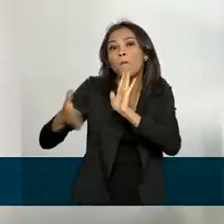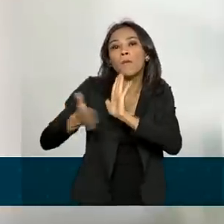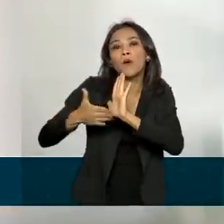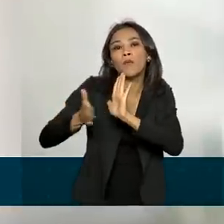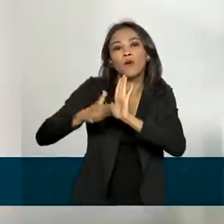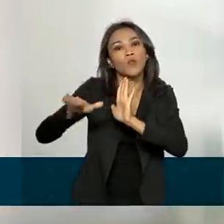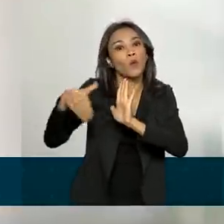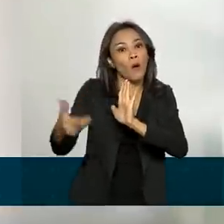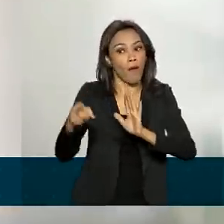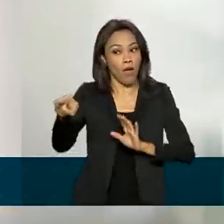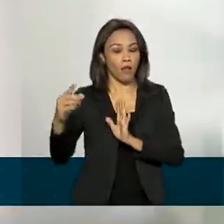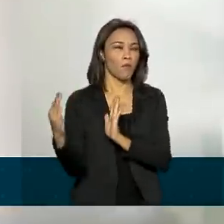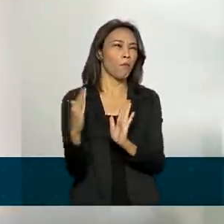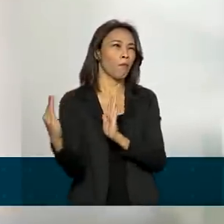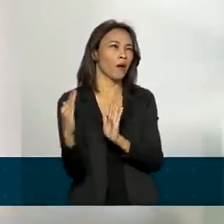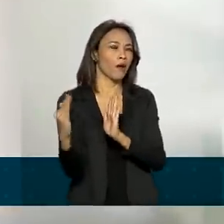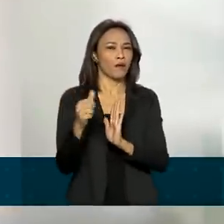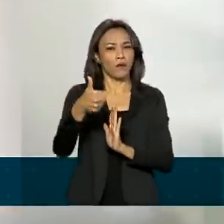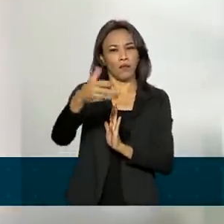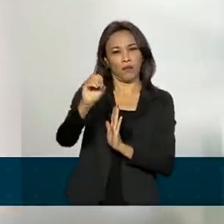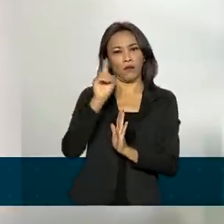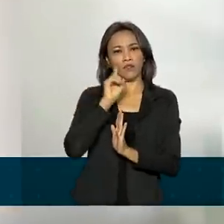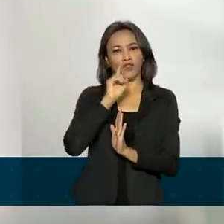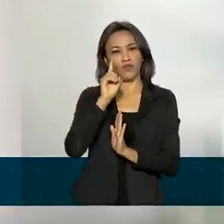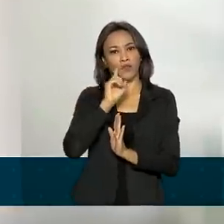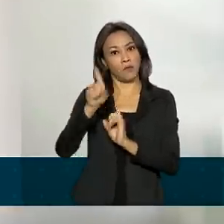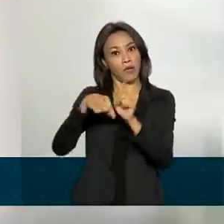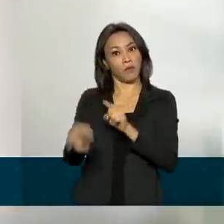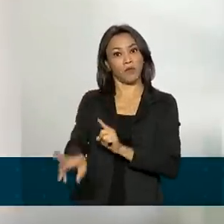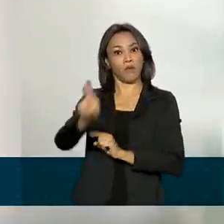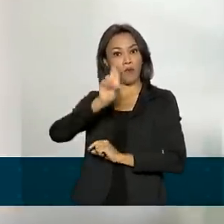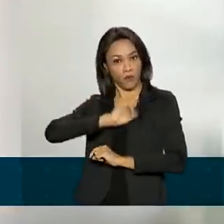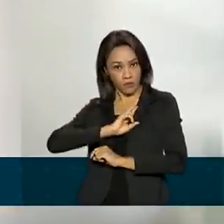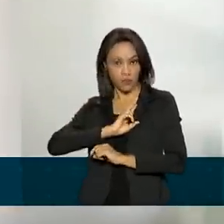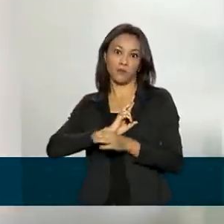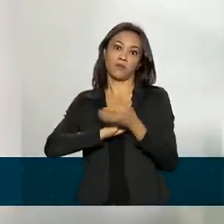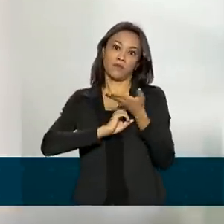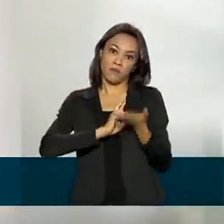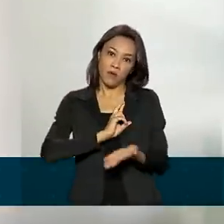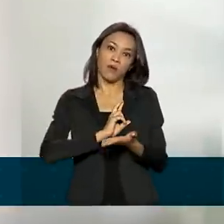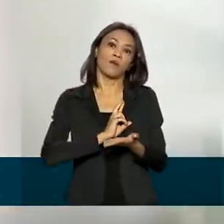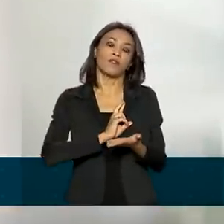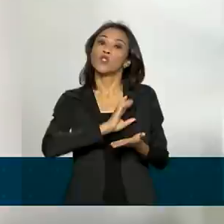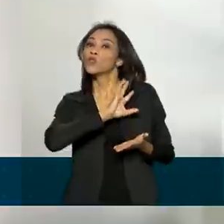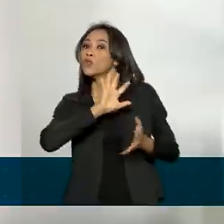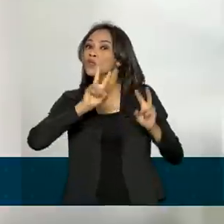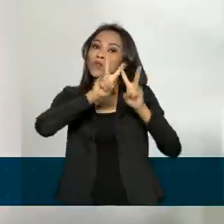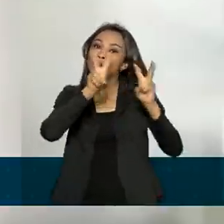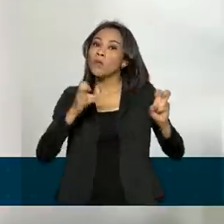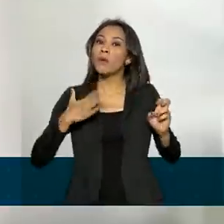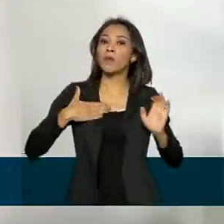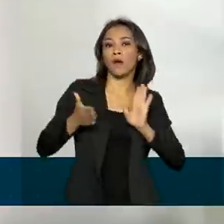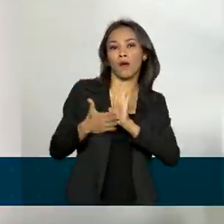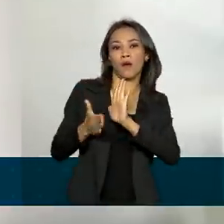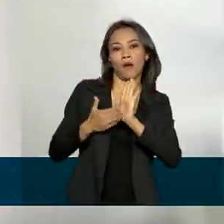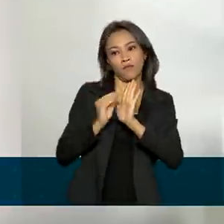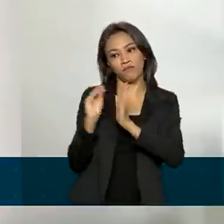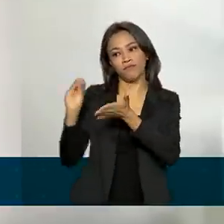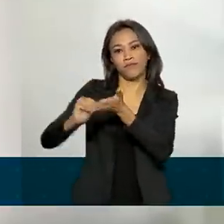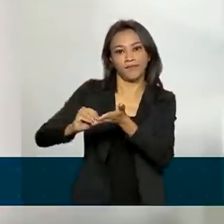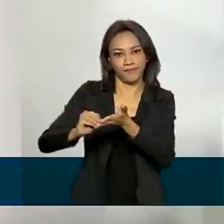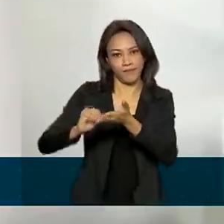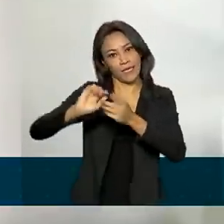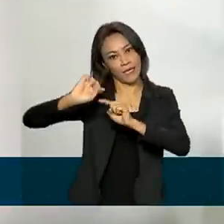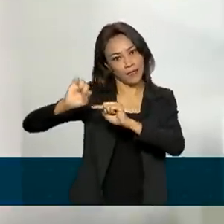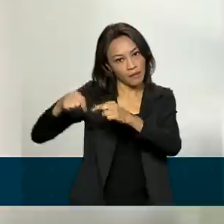empresa vai ter um prazo de 10 dias para fazer essa interlocução e essa comunicação e dar a resposta final ao consumidor.